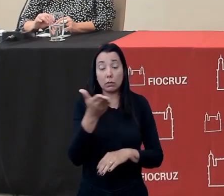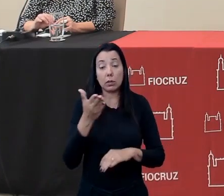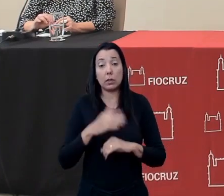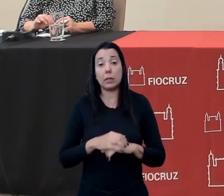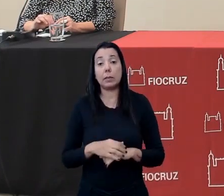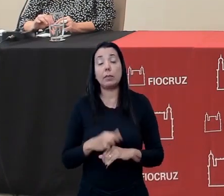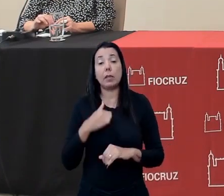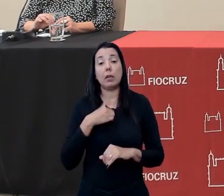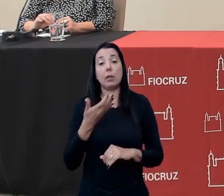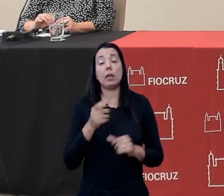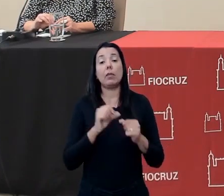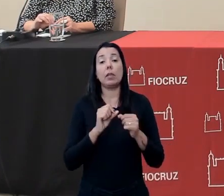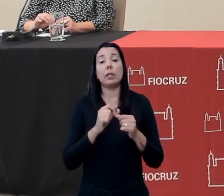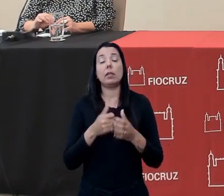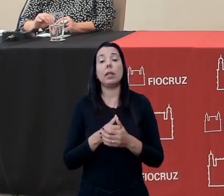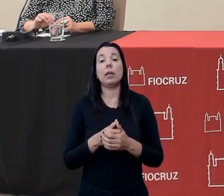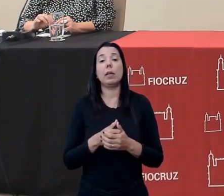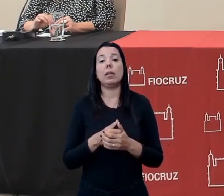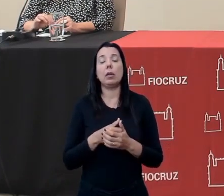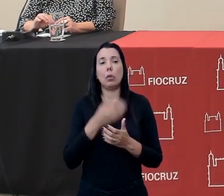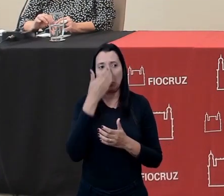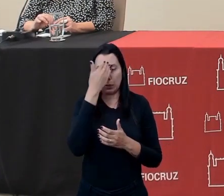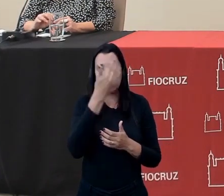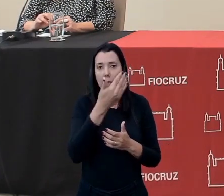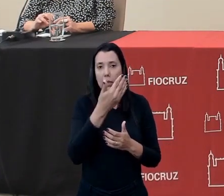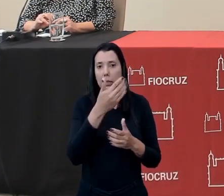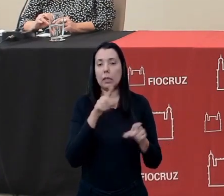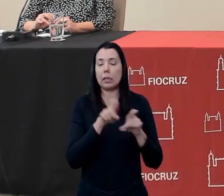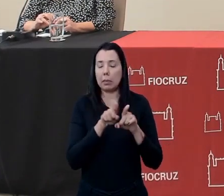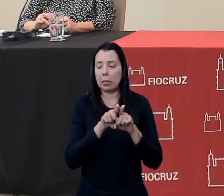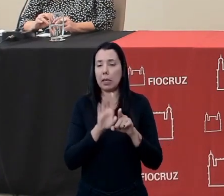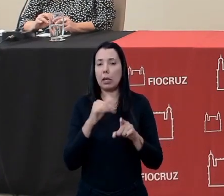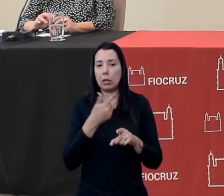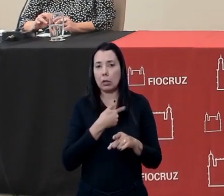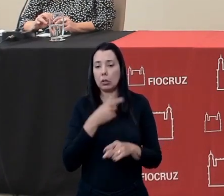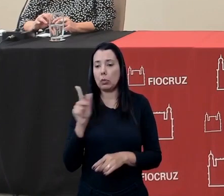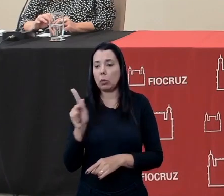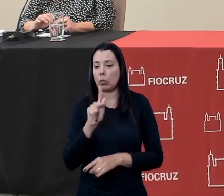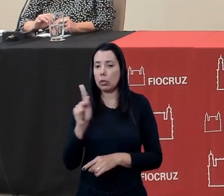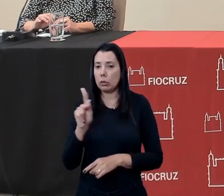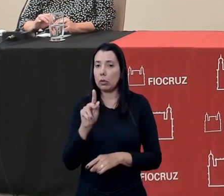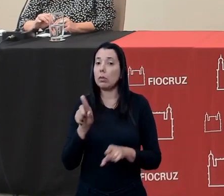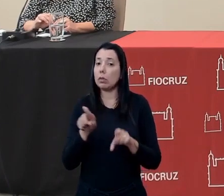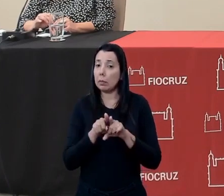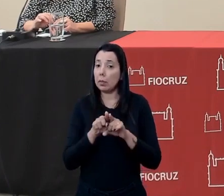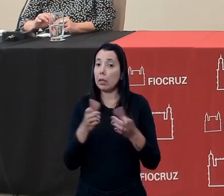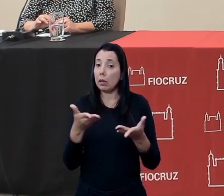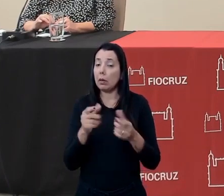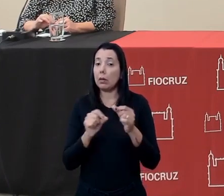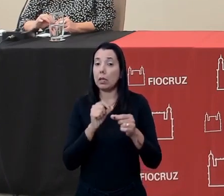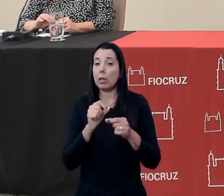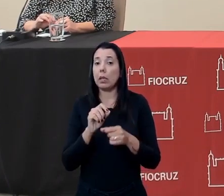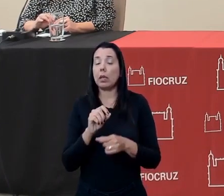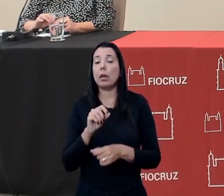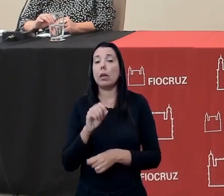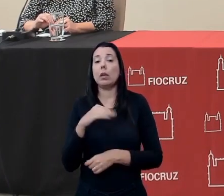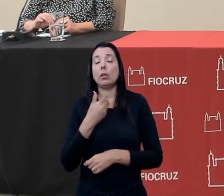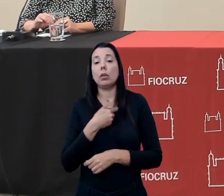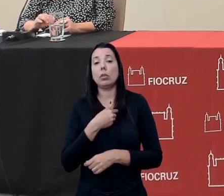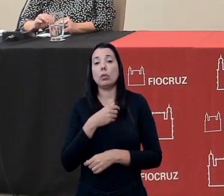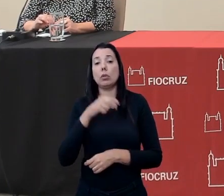Eu quero fazer aqui uma saudação especial também, já fiz aos docentes, e uma outra ao nosso NEAD.